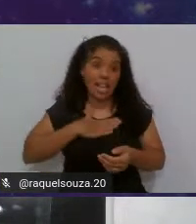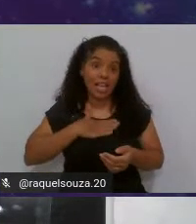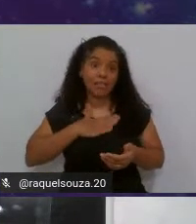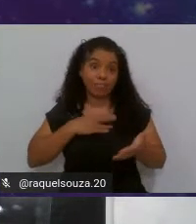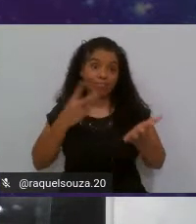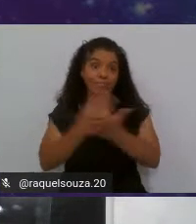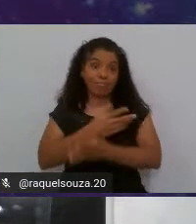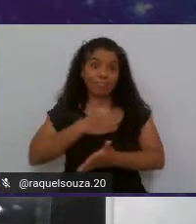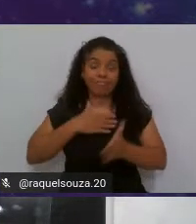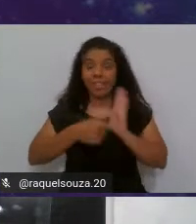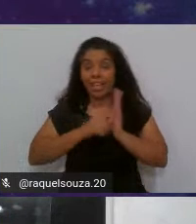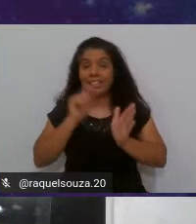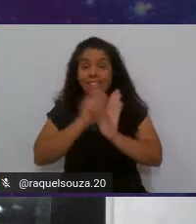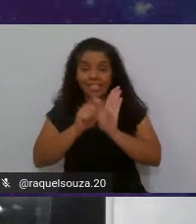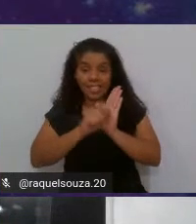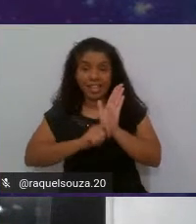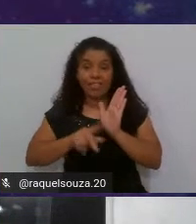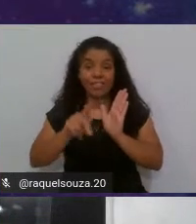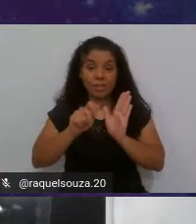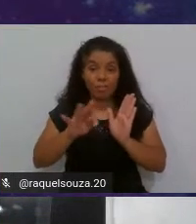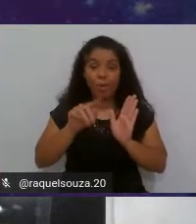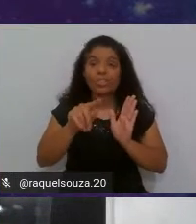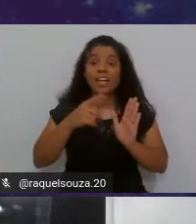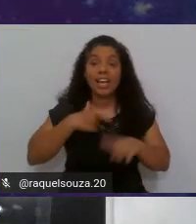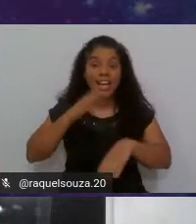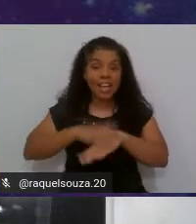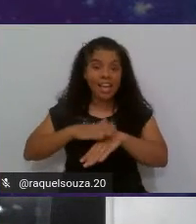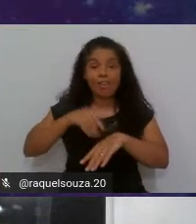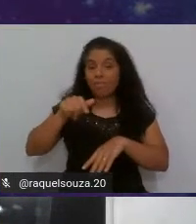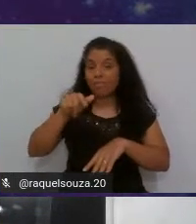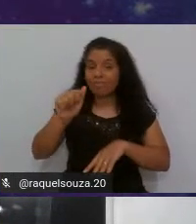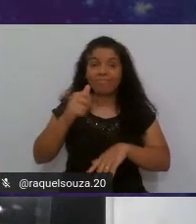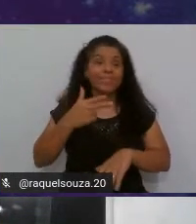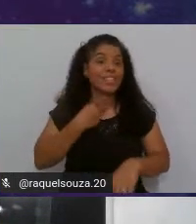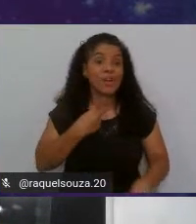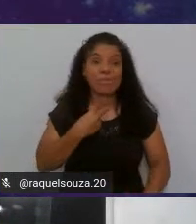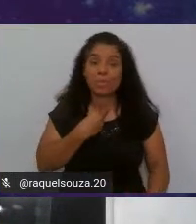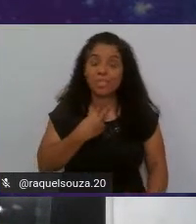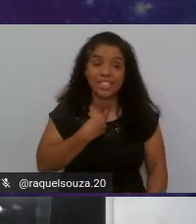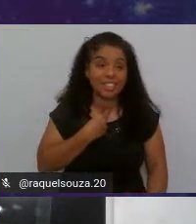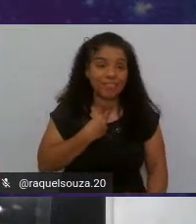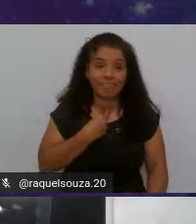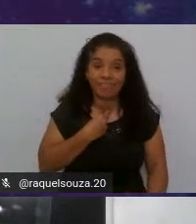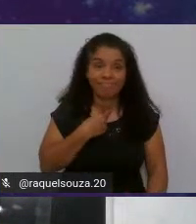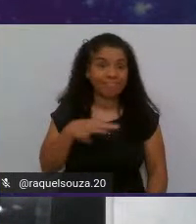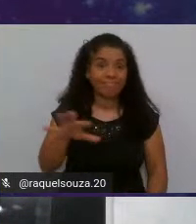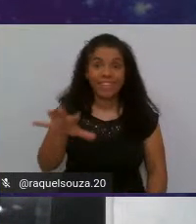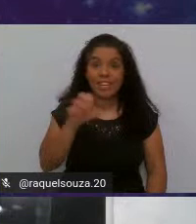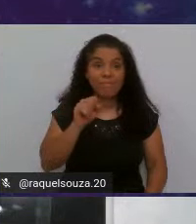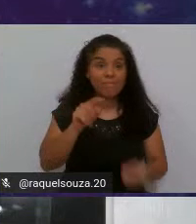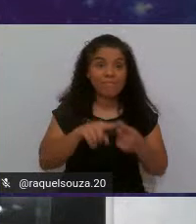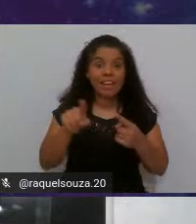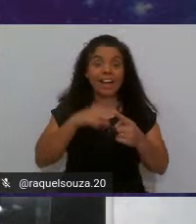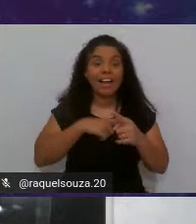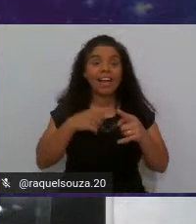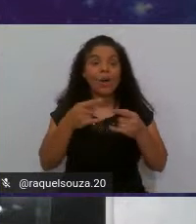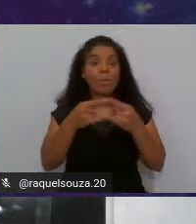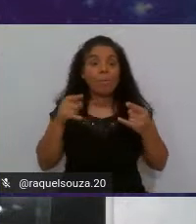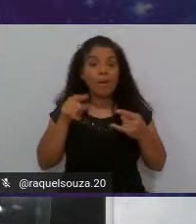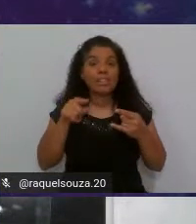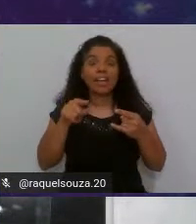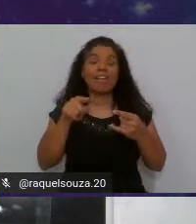antes de escrever esse post, eu como QA não podia pegar uma tarefa de code review para revisar.